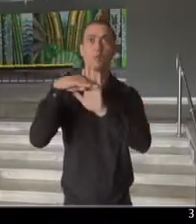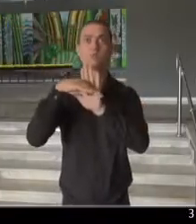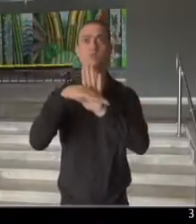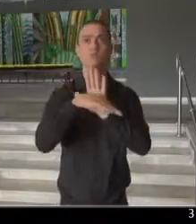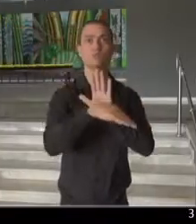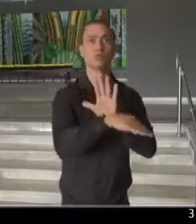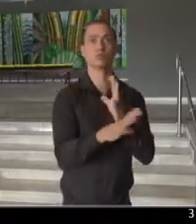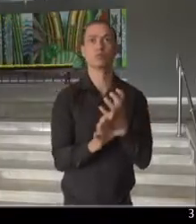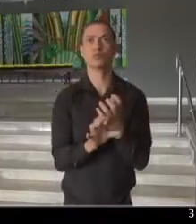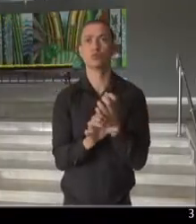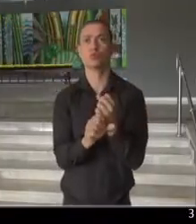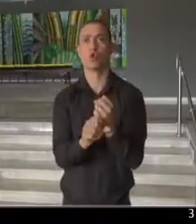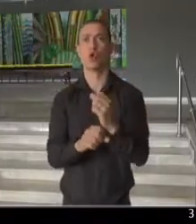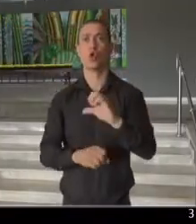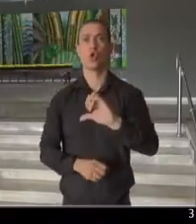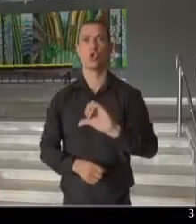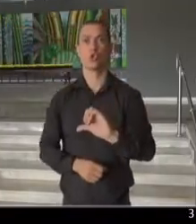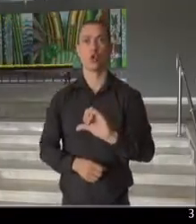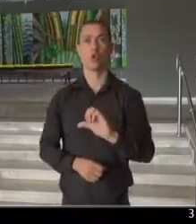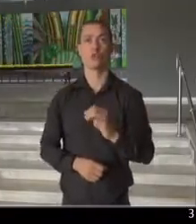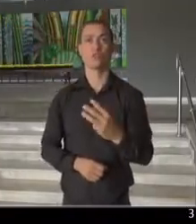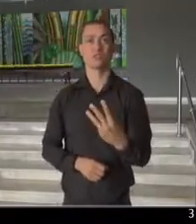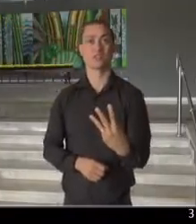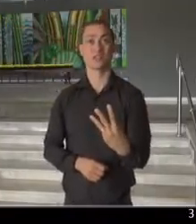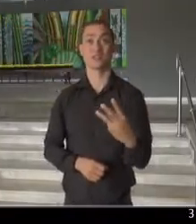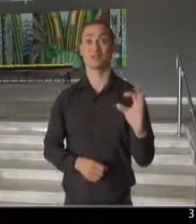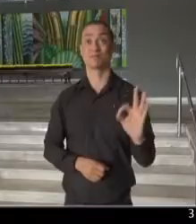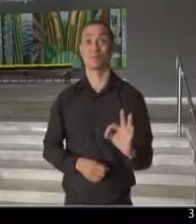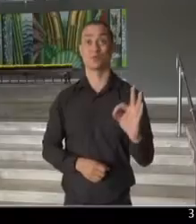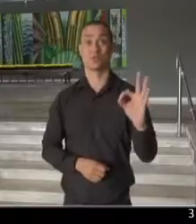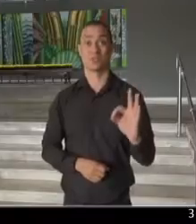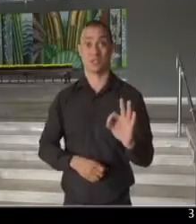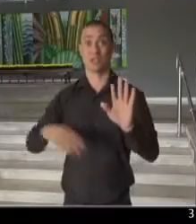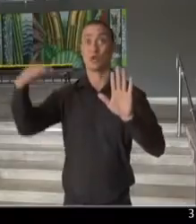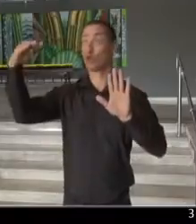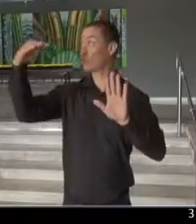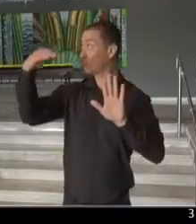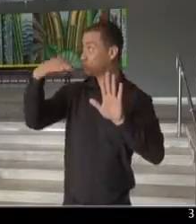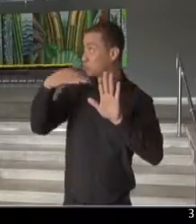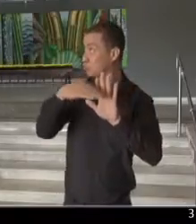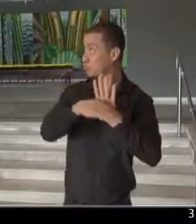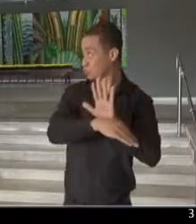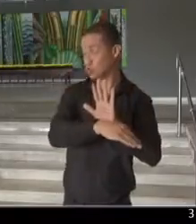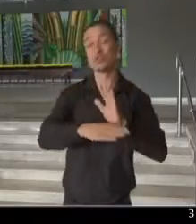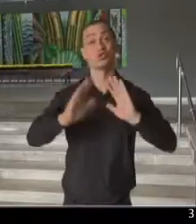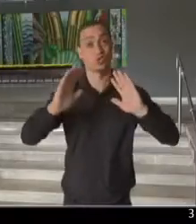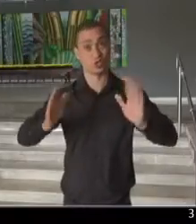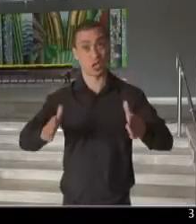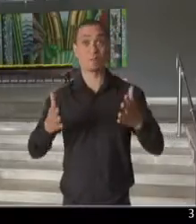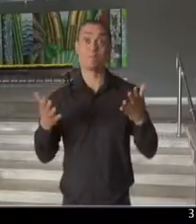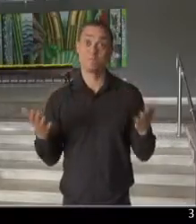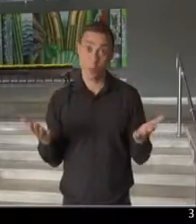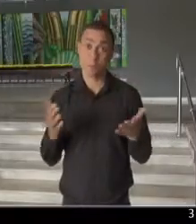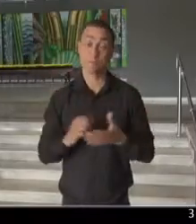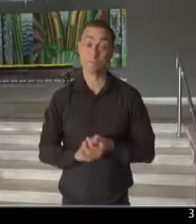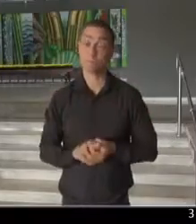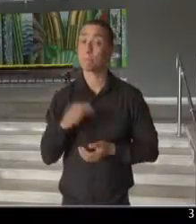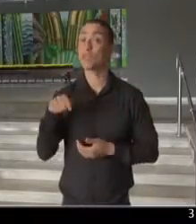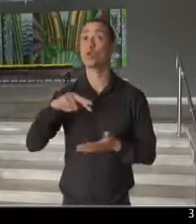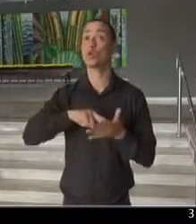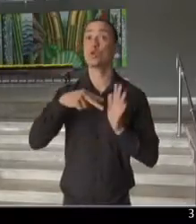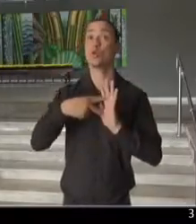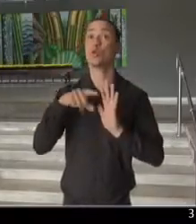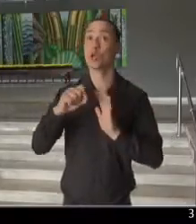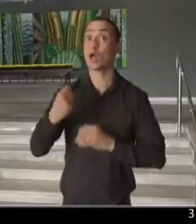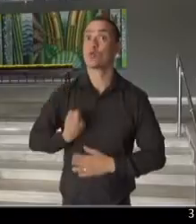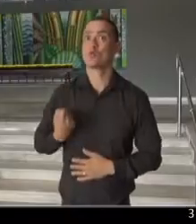totalizando aí 93% de queda dessas cifras. E nós estamos com números